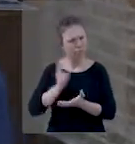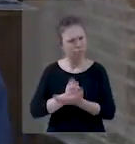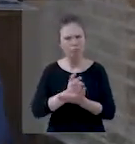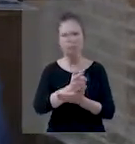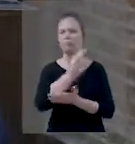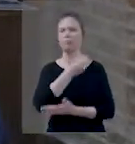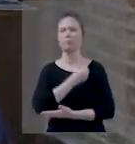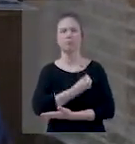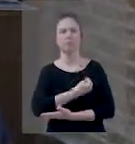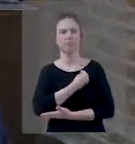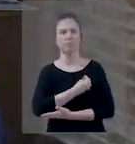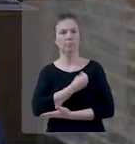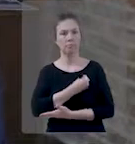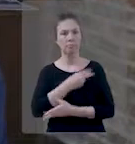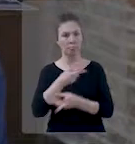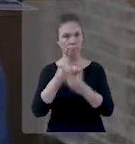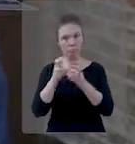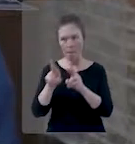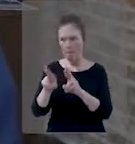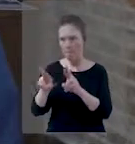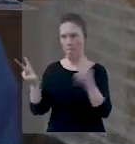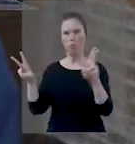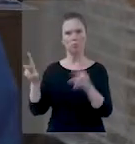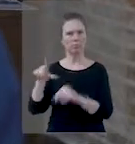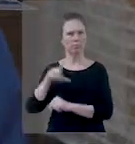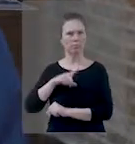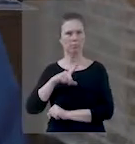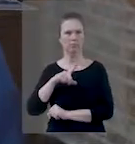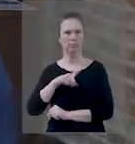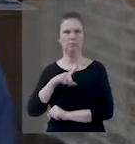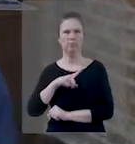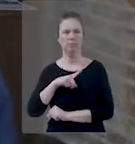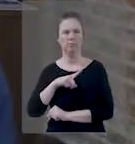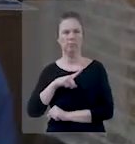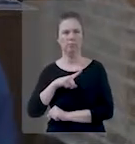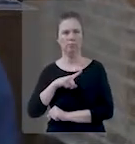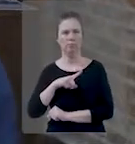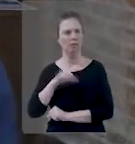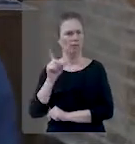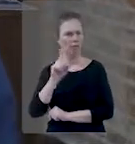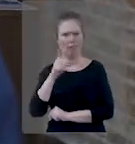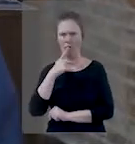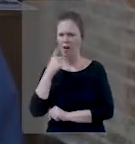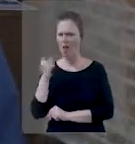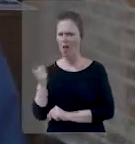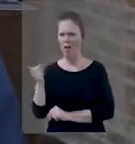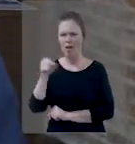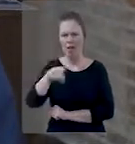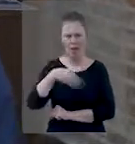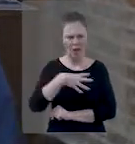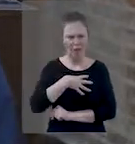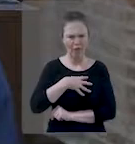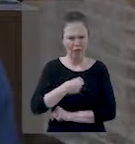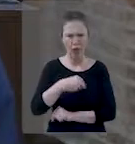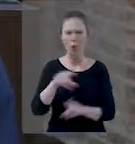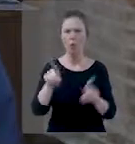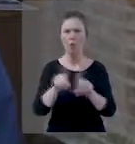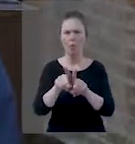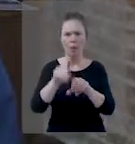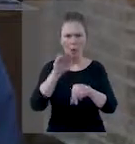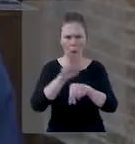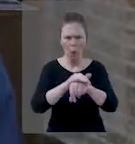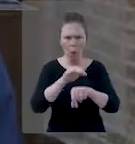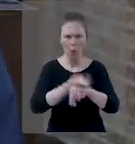ele viverá. Então, perceberam nitidamente, que Deus aqui não está dizendo que este filho, deste pai,